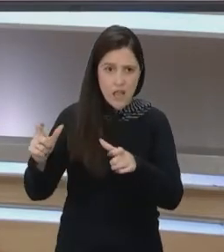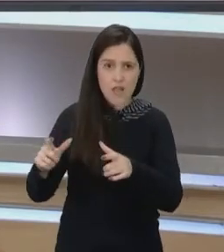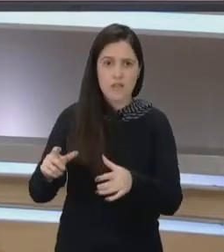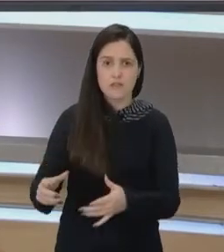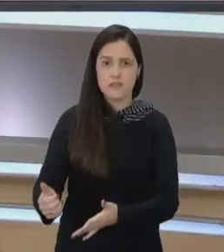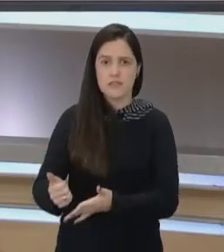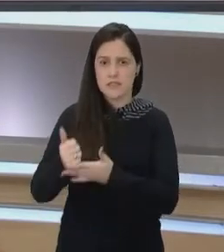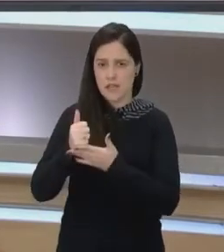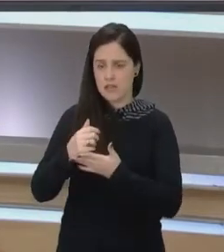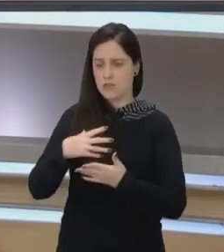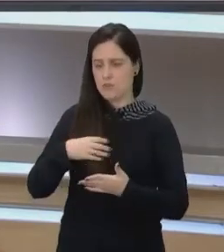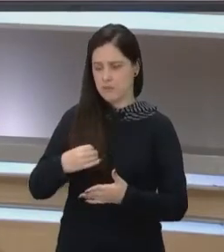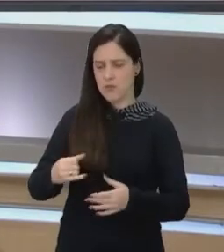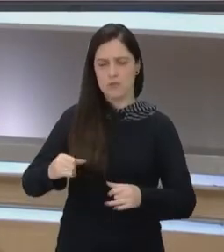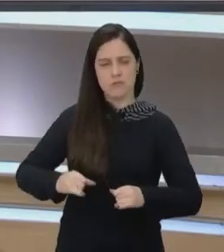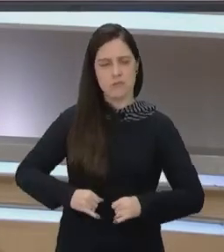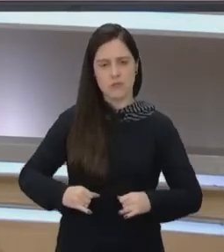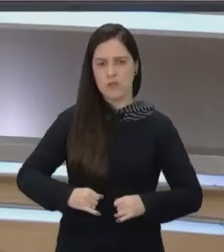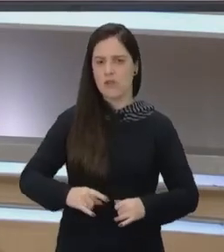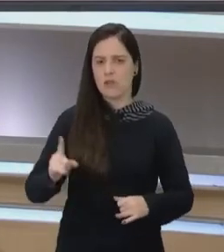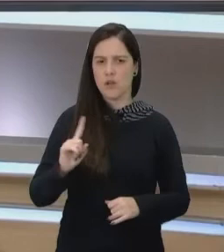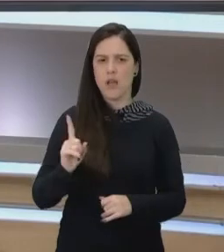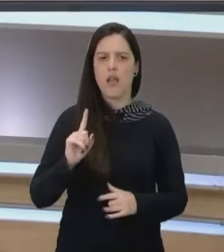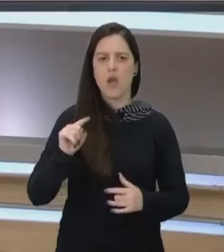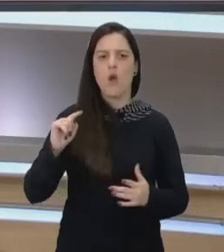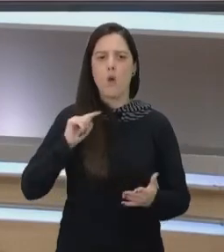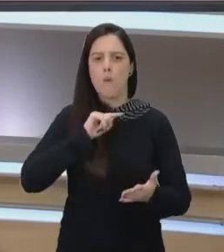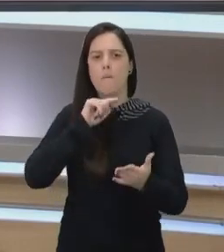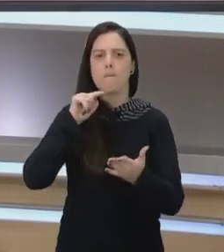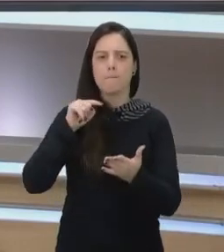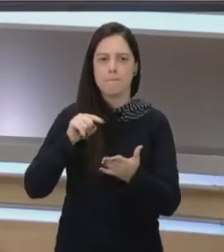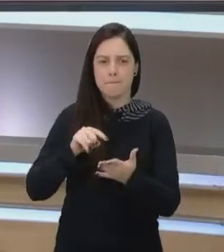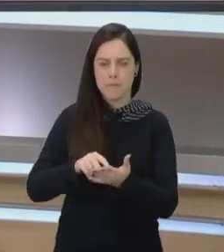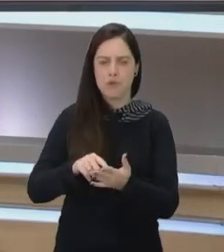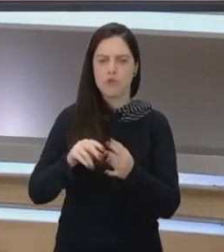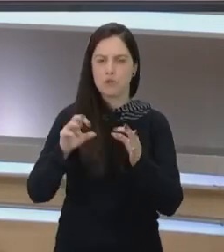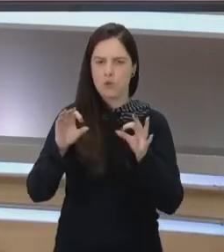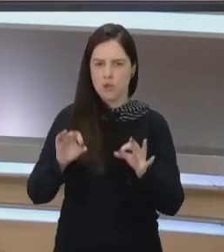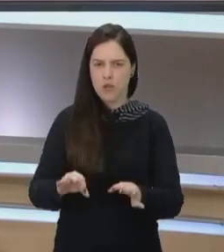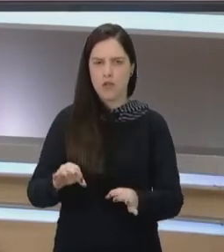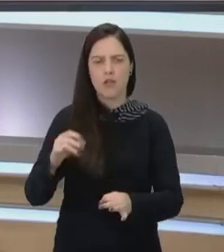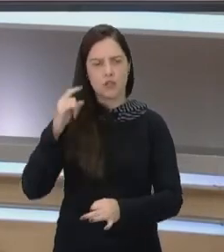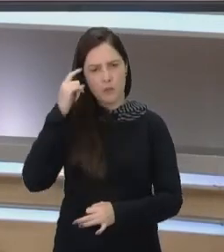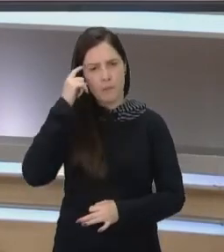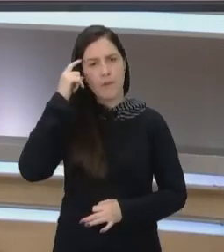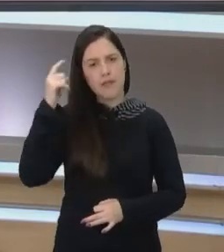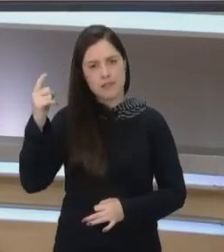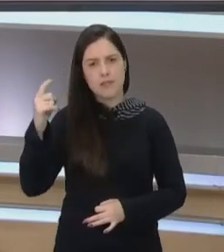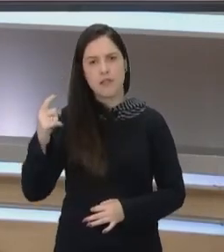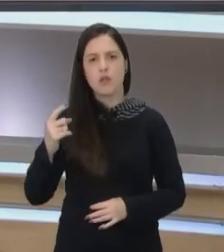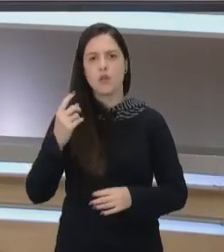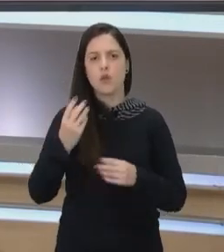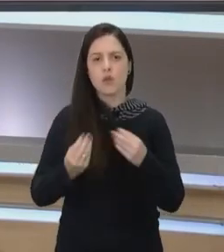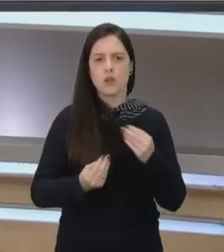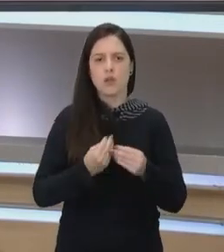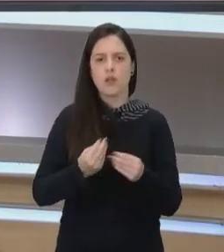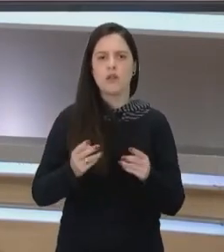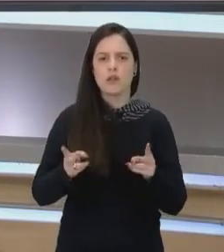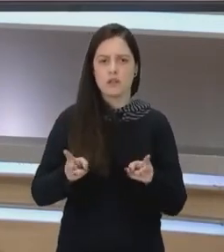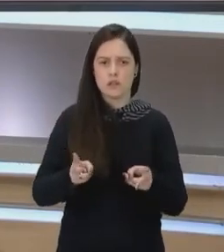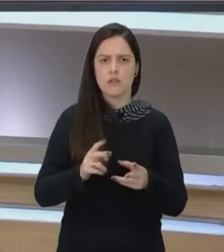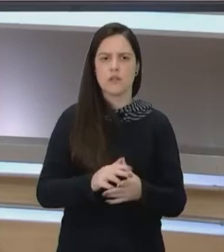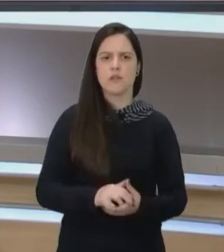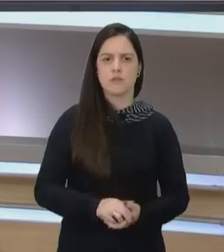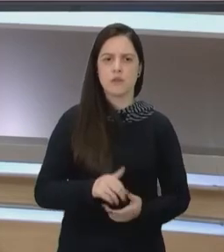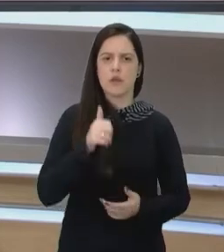filhos não sofram. Então, esse é um ponto bastante relevante para a gente pensar do porquê que essas mulheres acabam